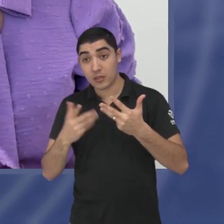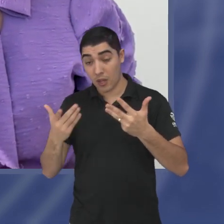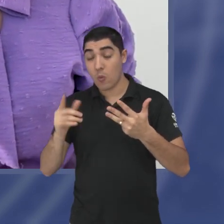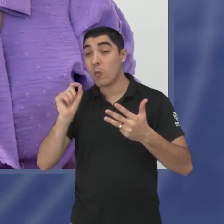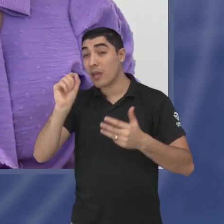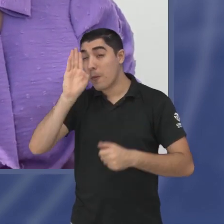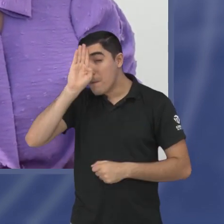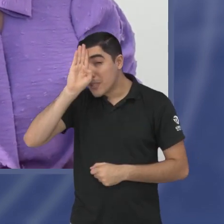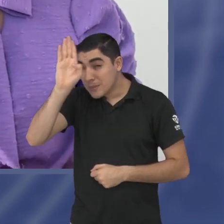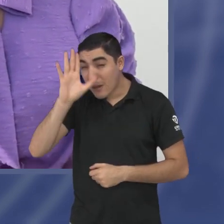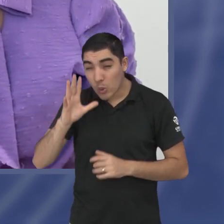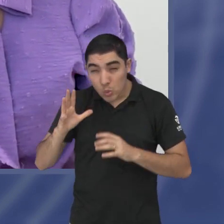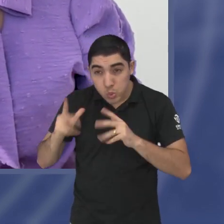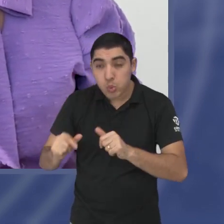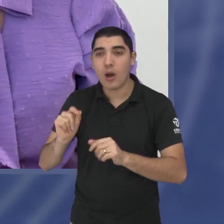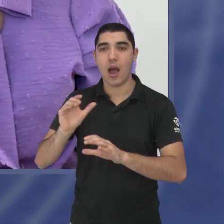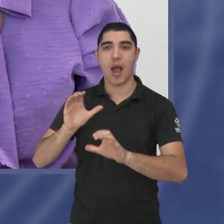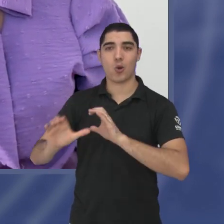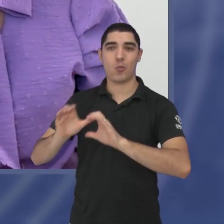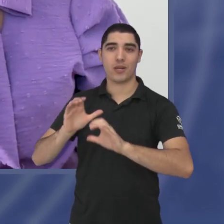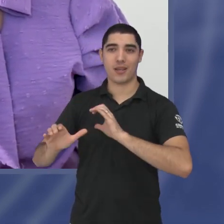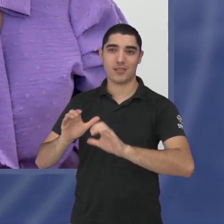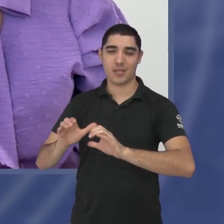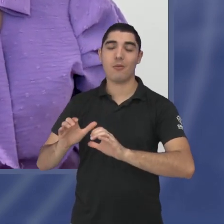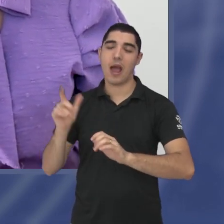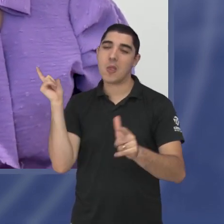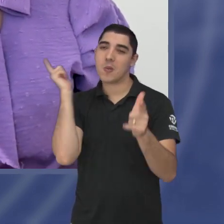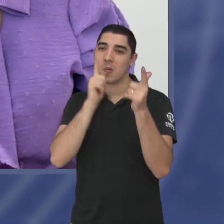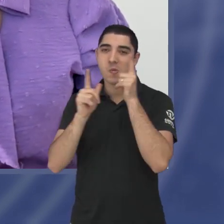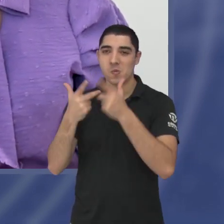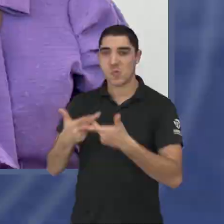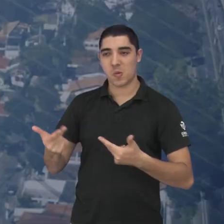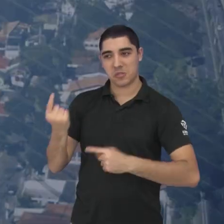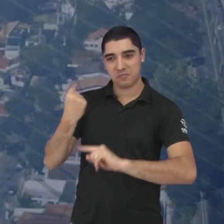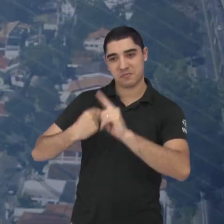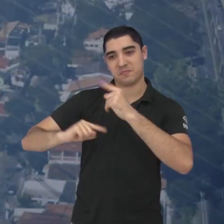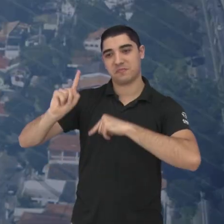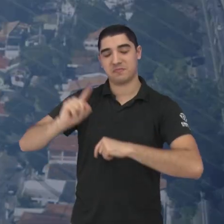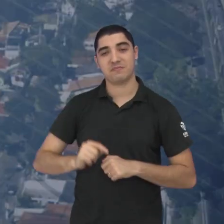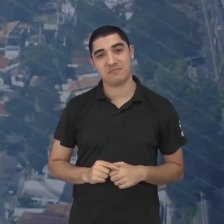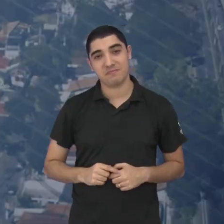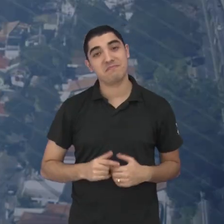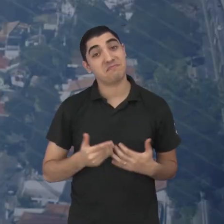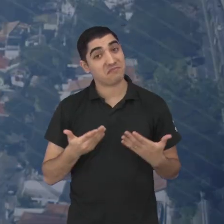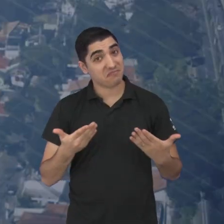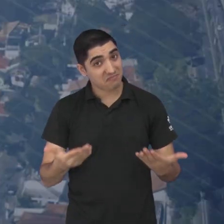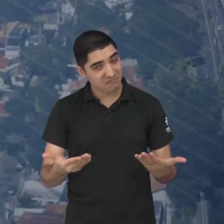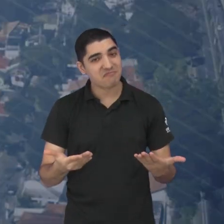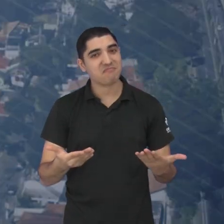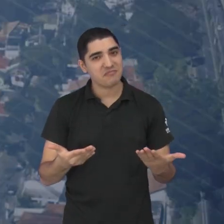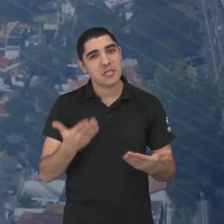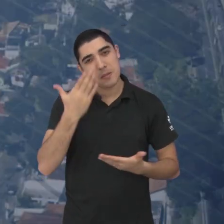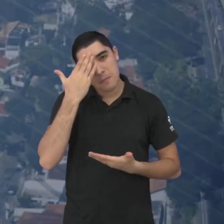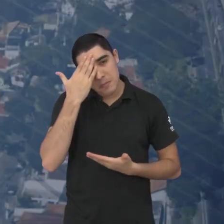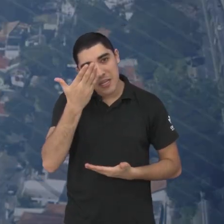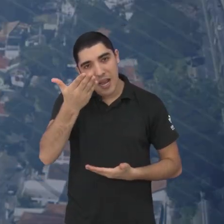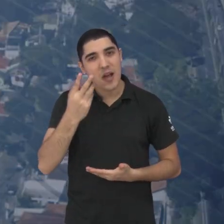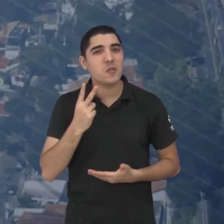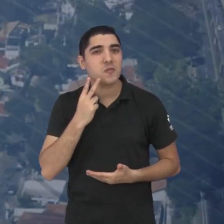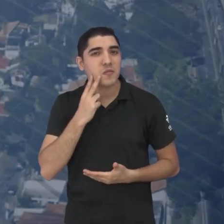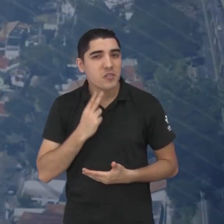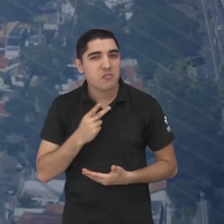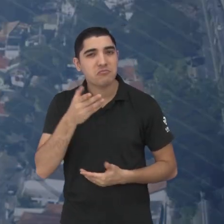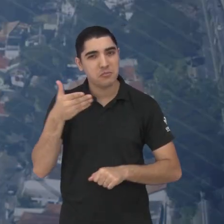para mim ela é a base e a resposta de muitas coisas é isso muito obrigada viu